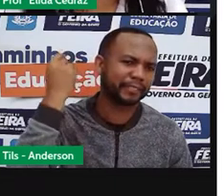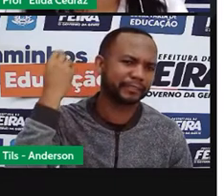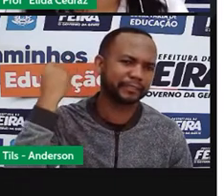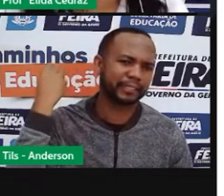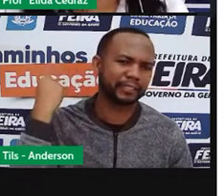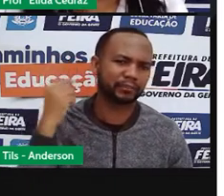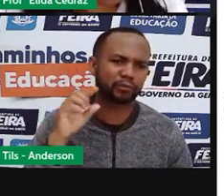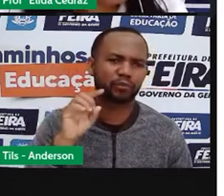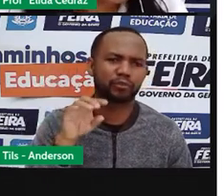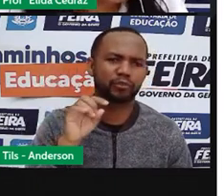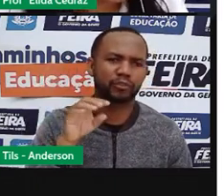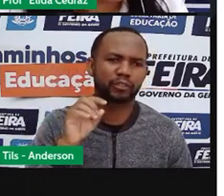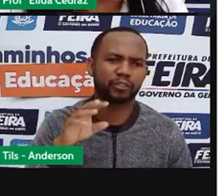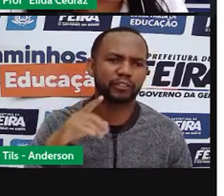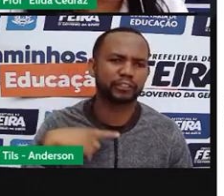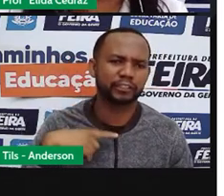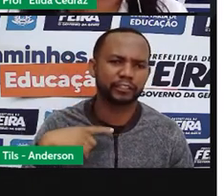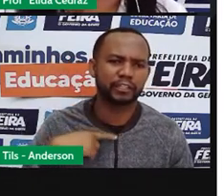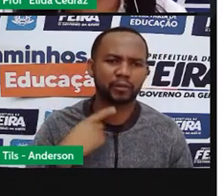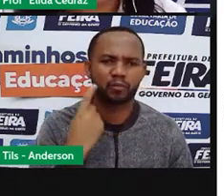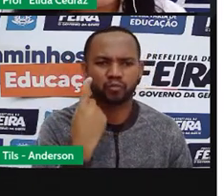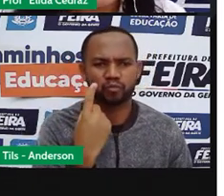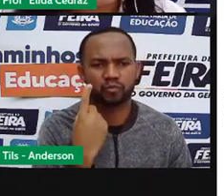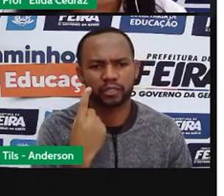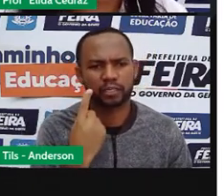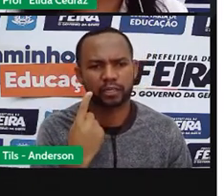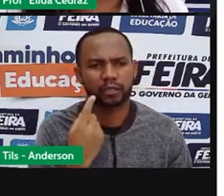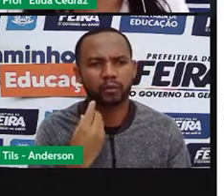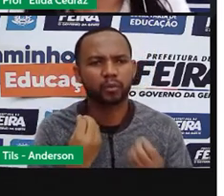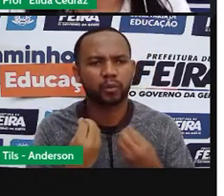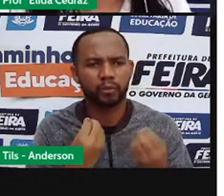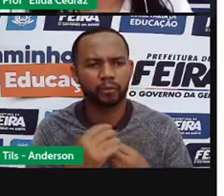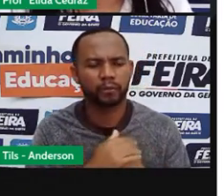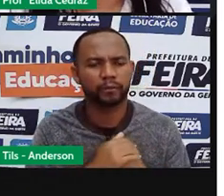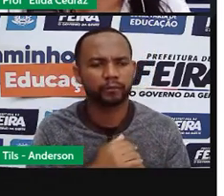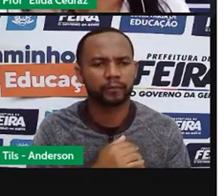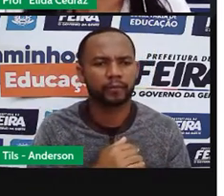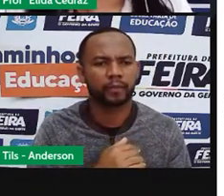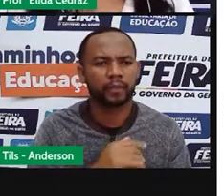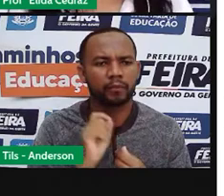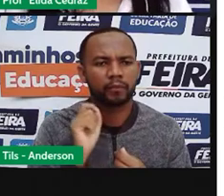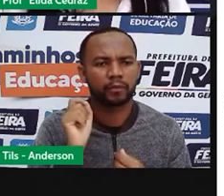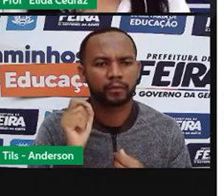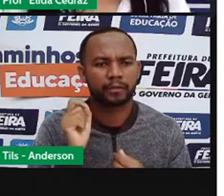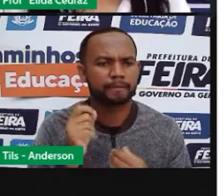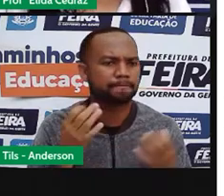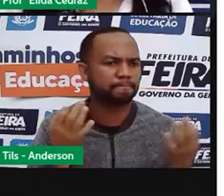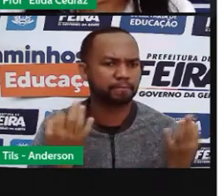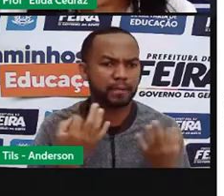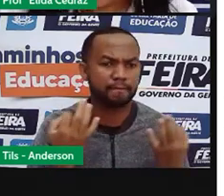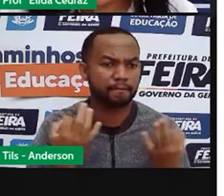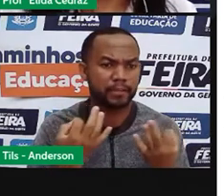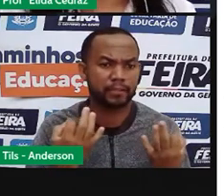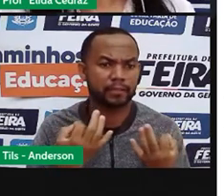só tinha essa forma de se comunicar, com certeza, ela era perfeita.